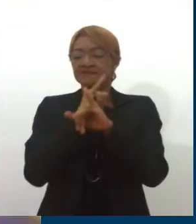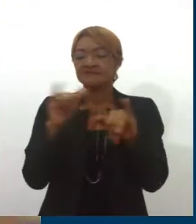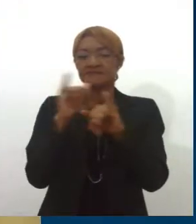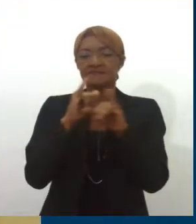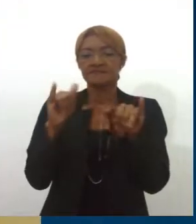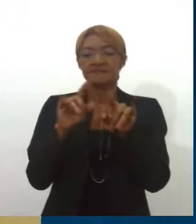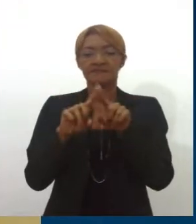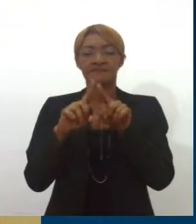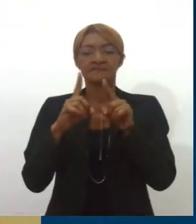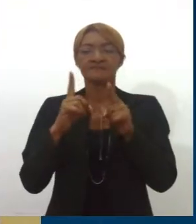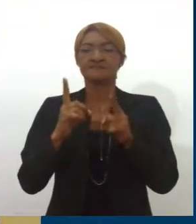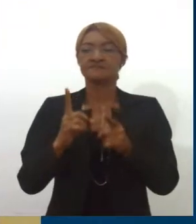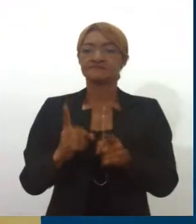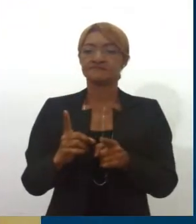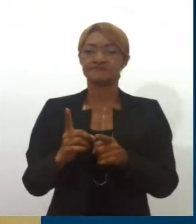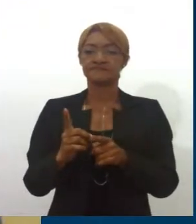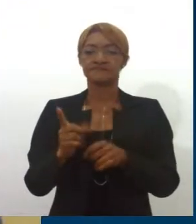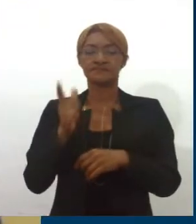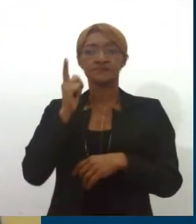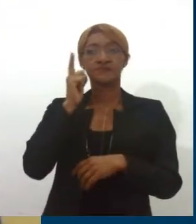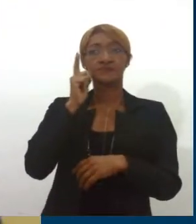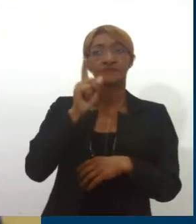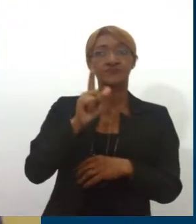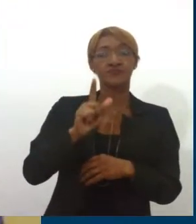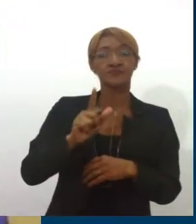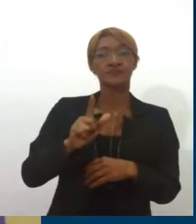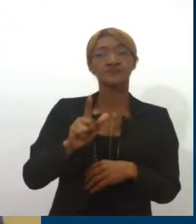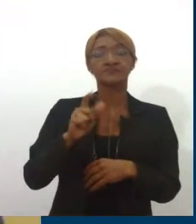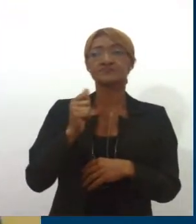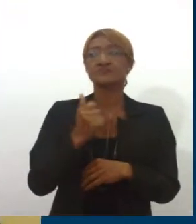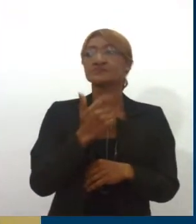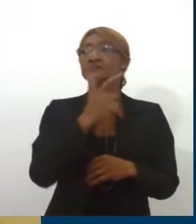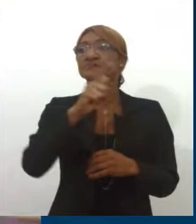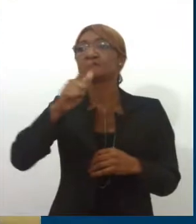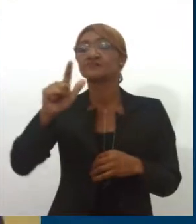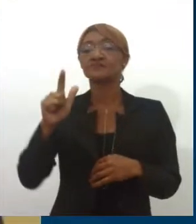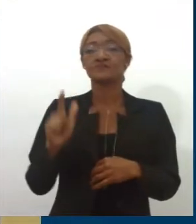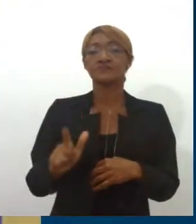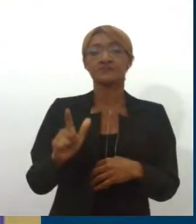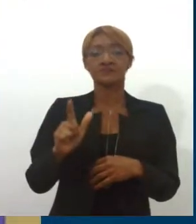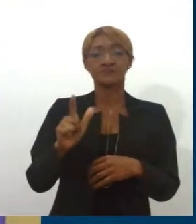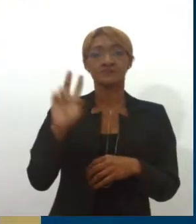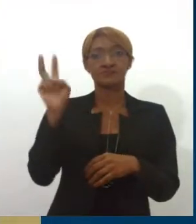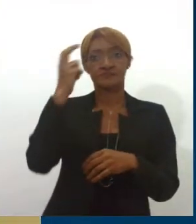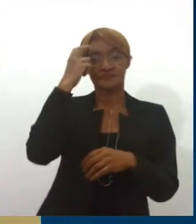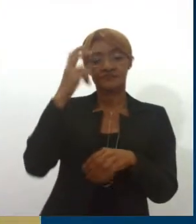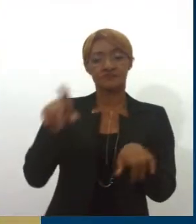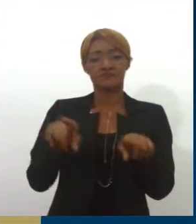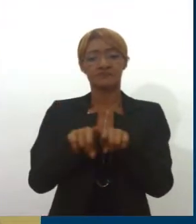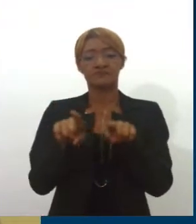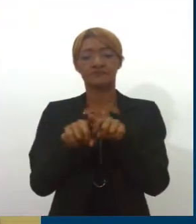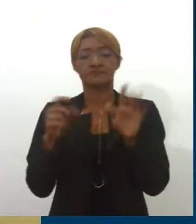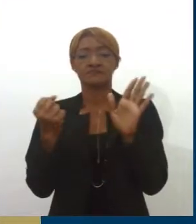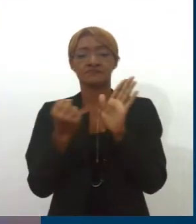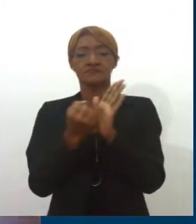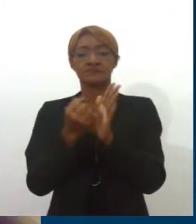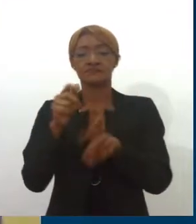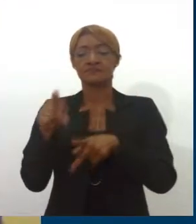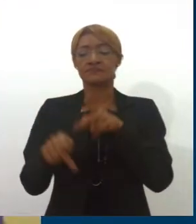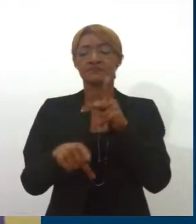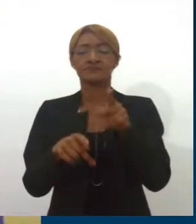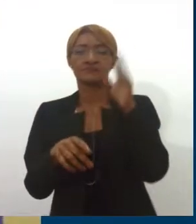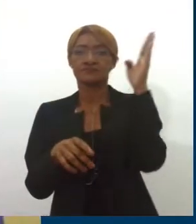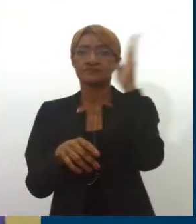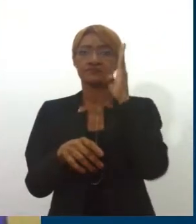Mas o cordel, ele alcança outros lugares. O cordel, a partir do momento em que ele é um patrimônio do povo brasileiro, ele é um